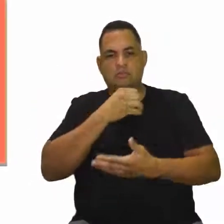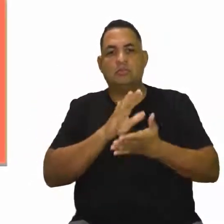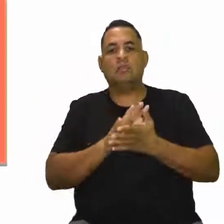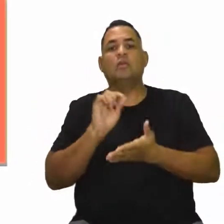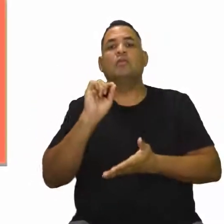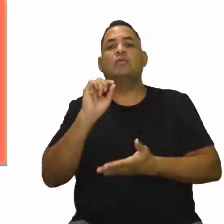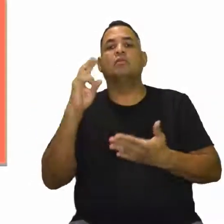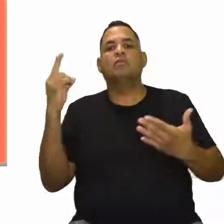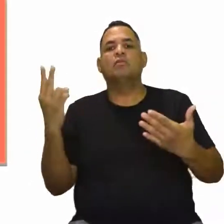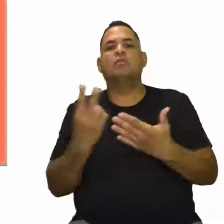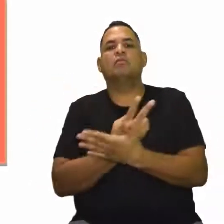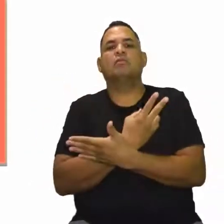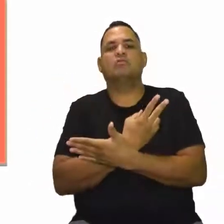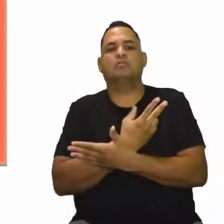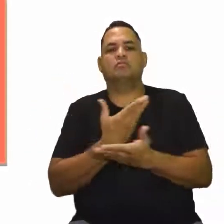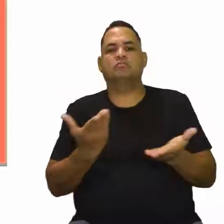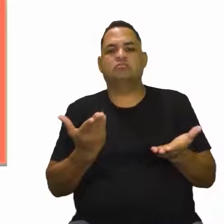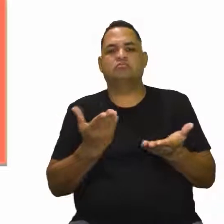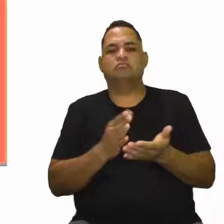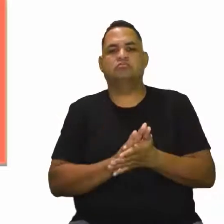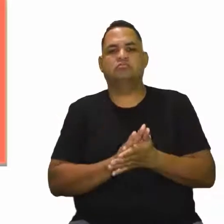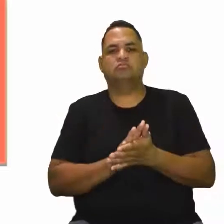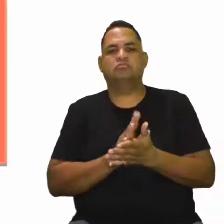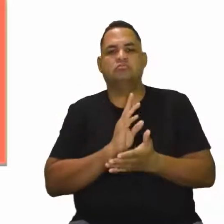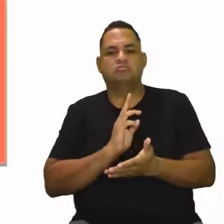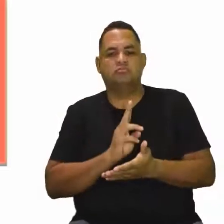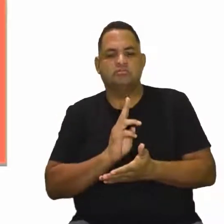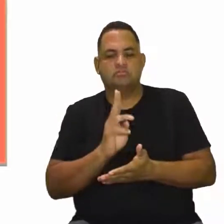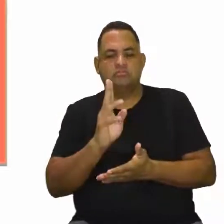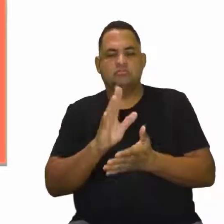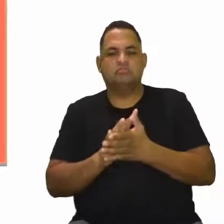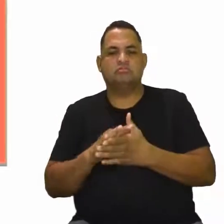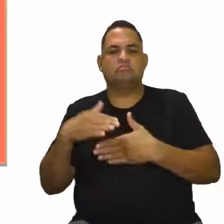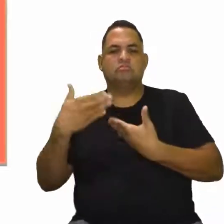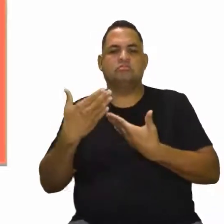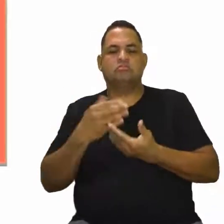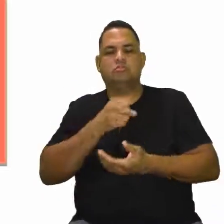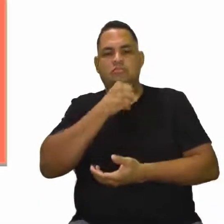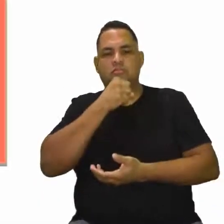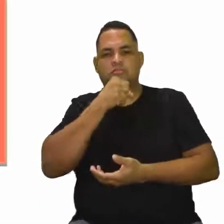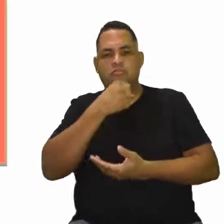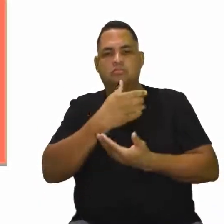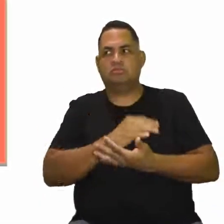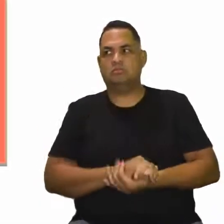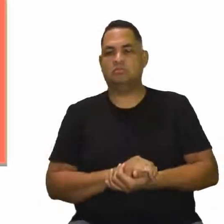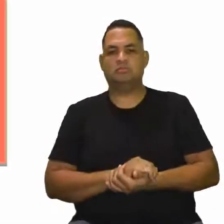O que que ocorre aí nesse nosso processo de envelhecer, né? Nós vamos conhecer um pouquinho.